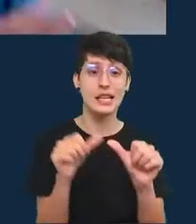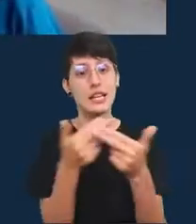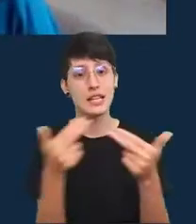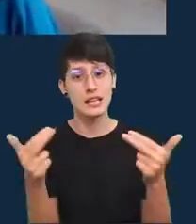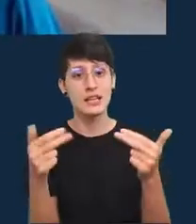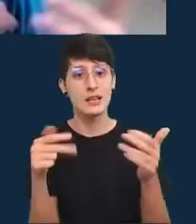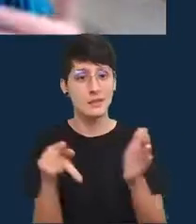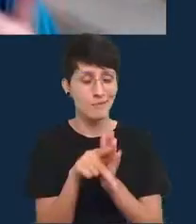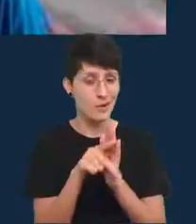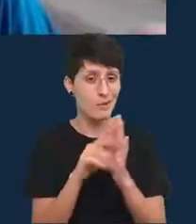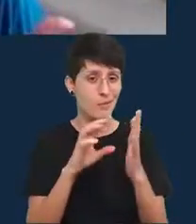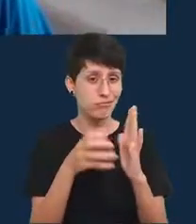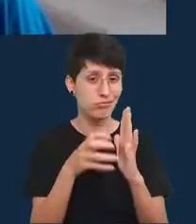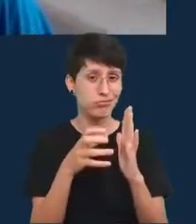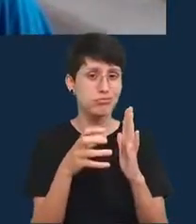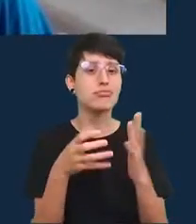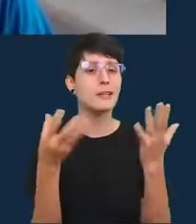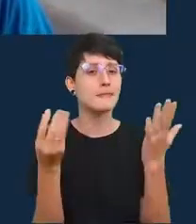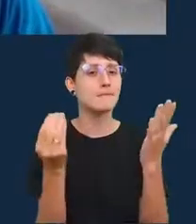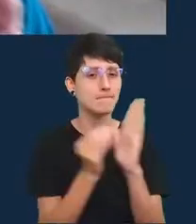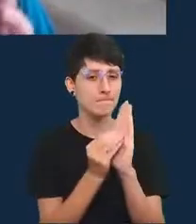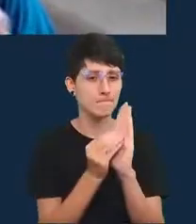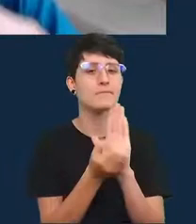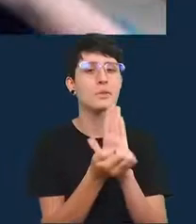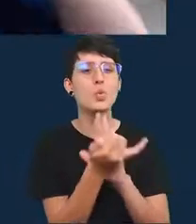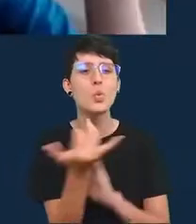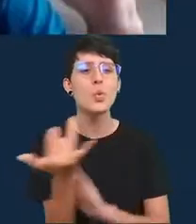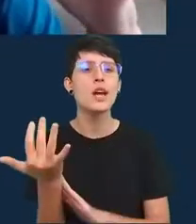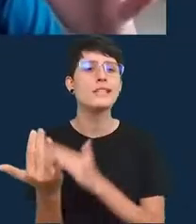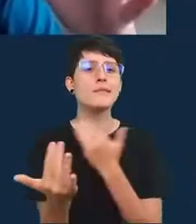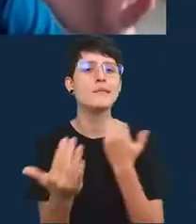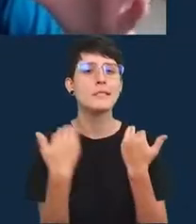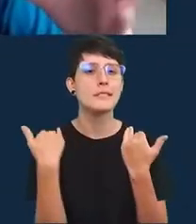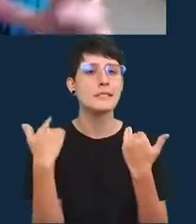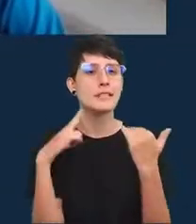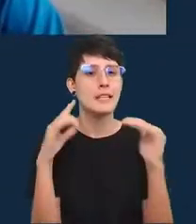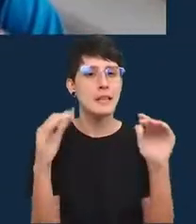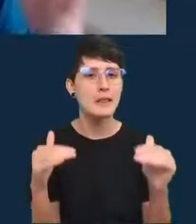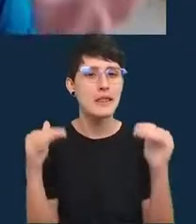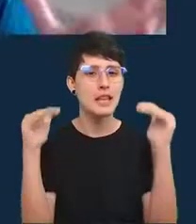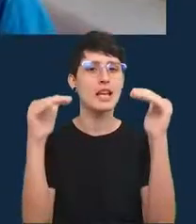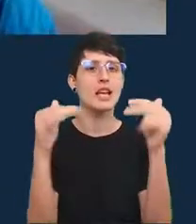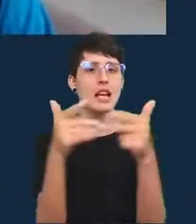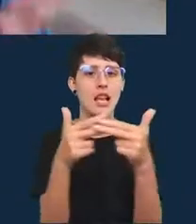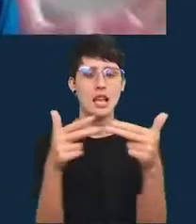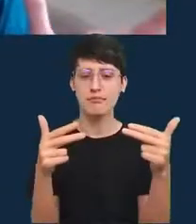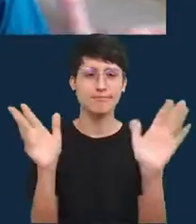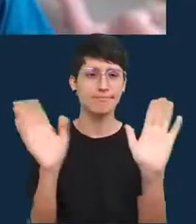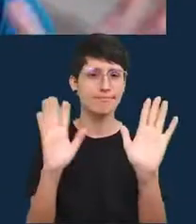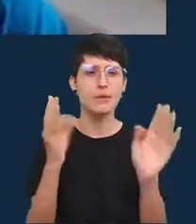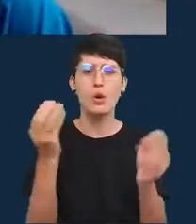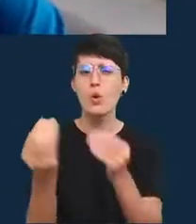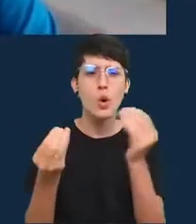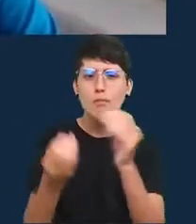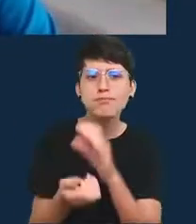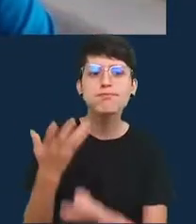dados onde estimamos essas mortes porque tem muito subrelato etc da onde surgiu essa ideia